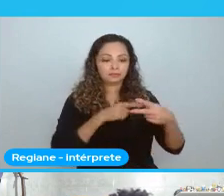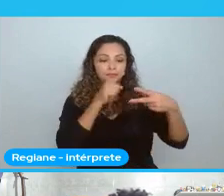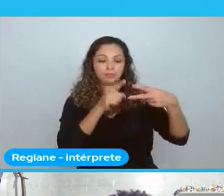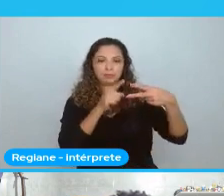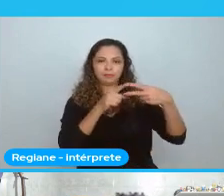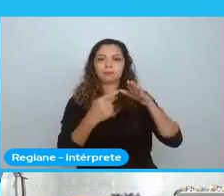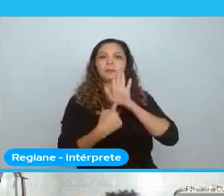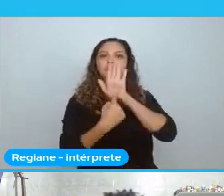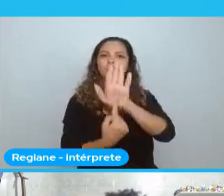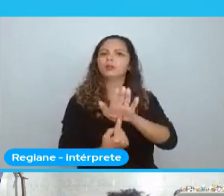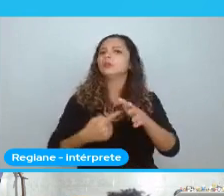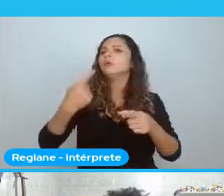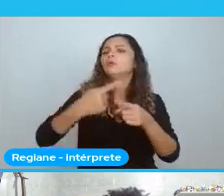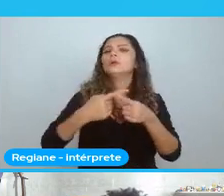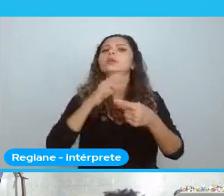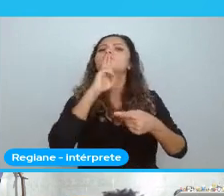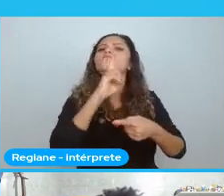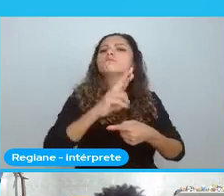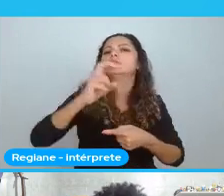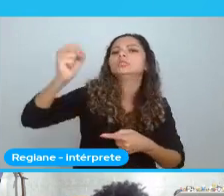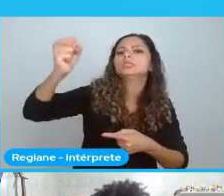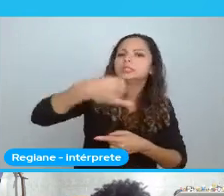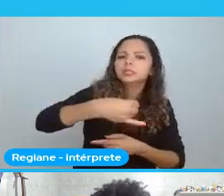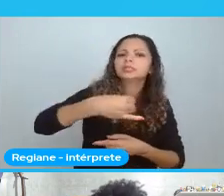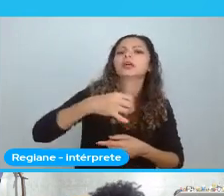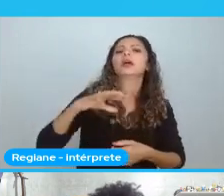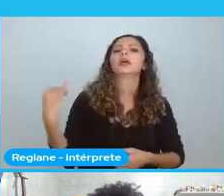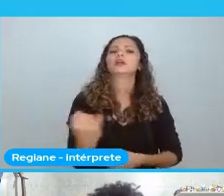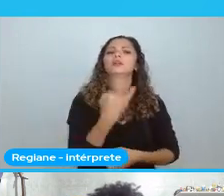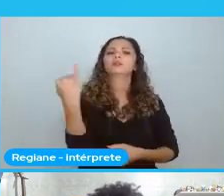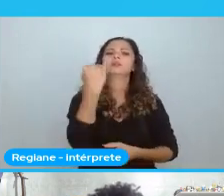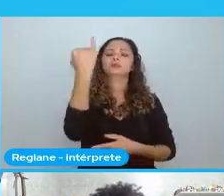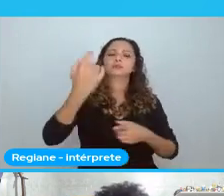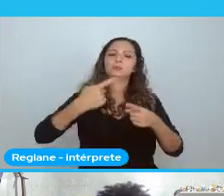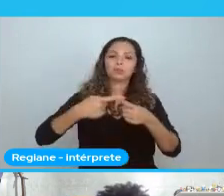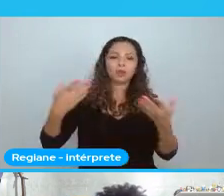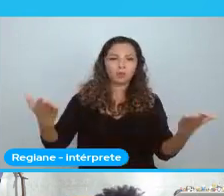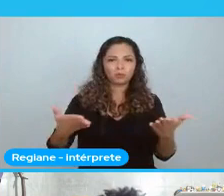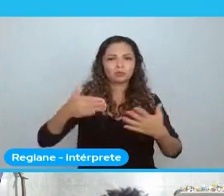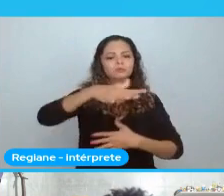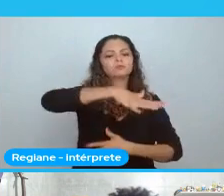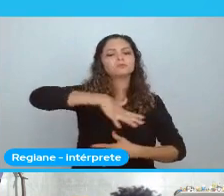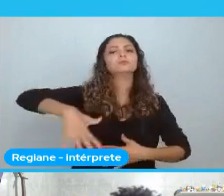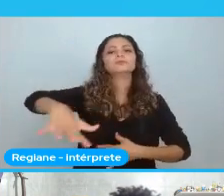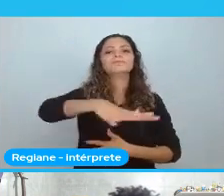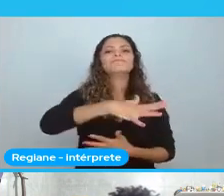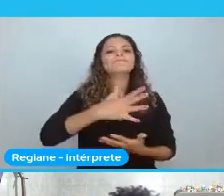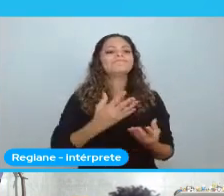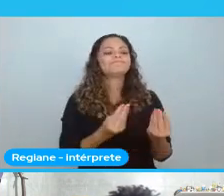Para as pessoas. Com todo esse contexto. Que a gente vive. Pessoas que não tem. Total acesso.